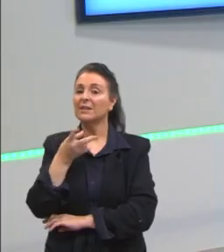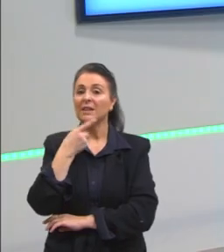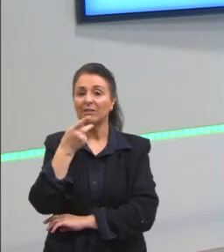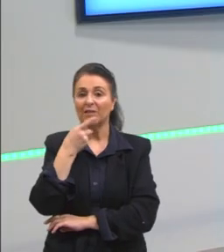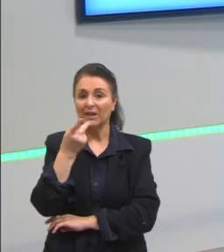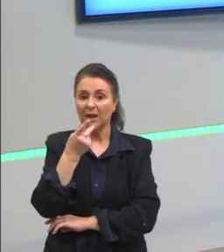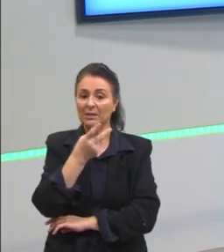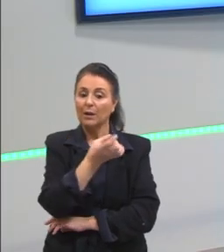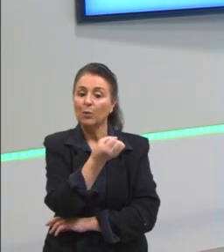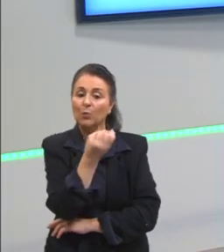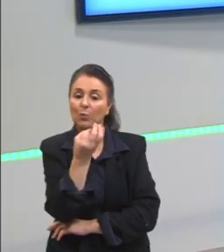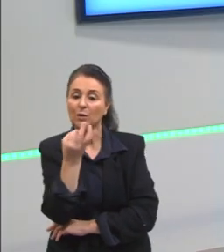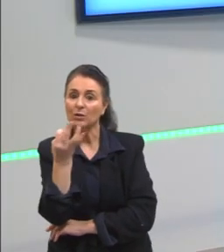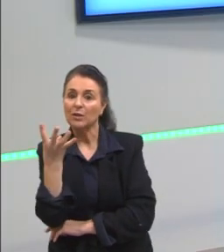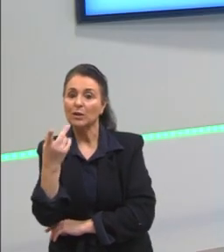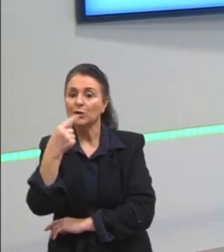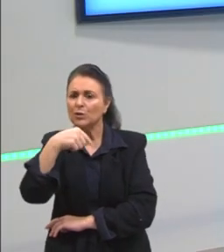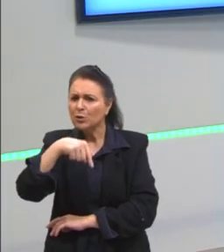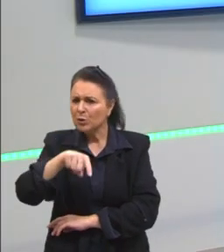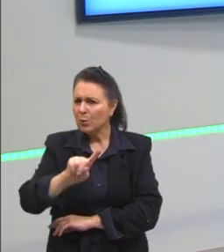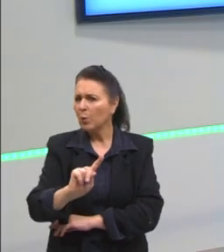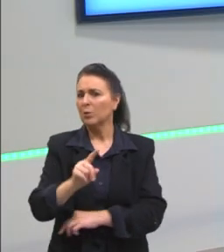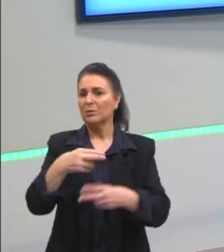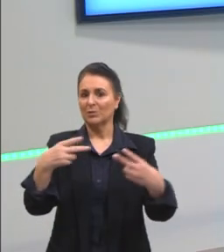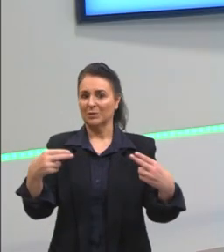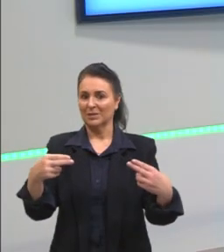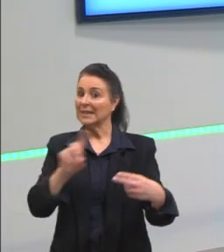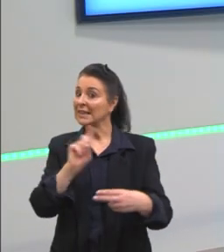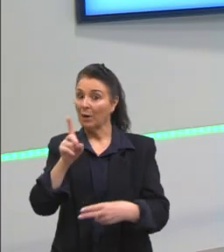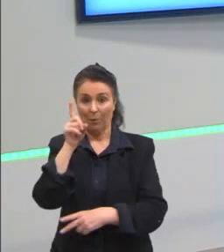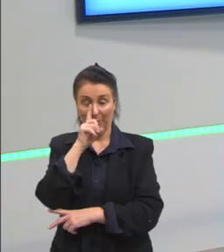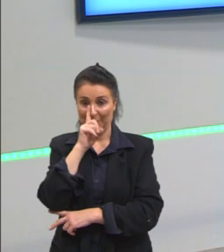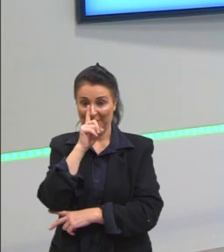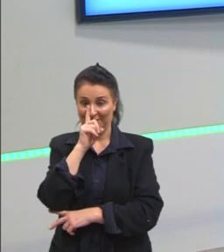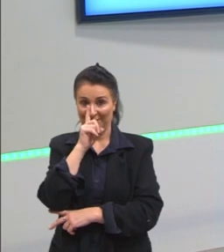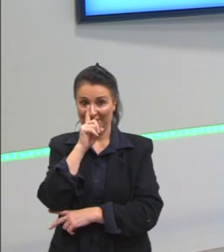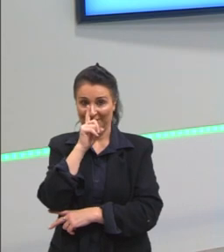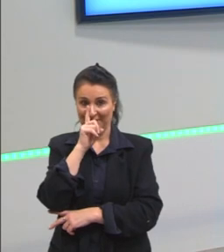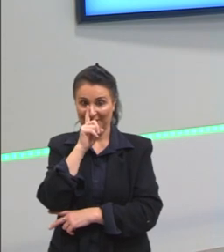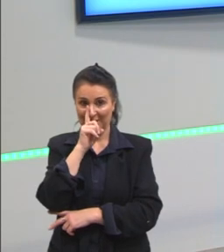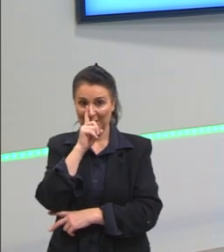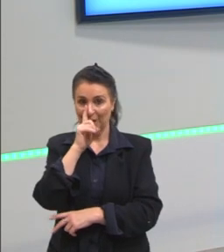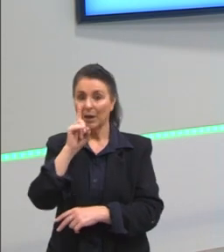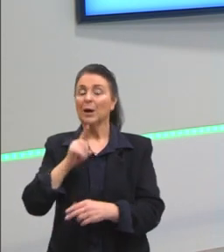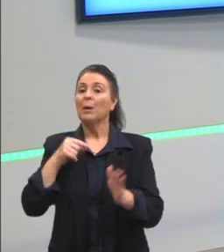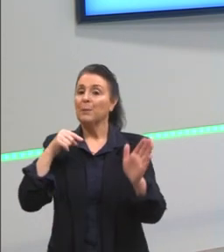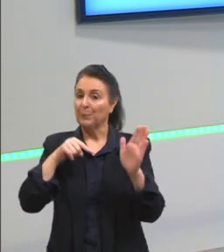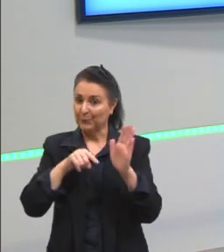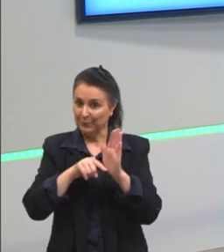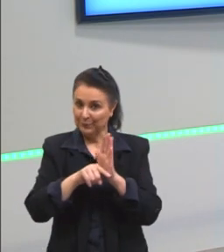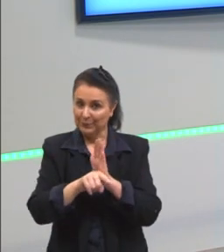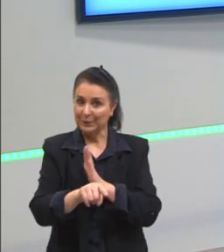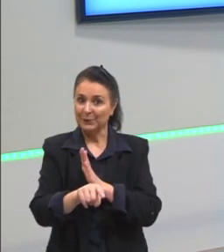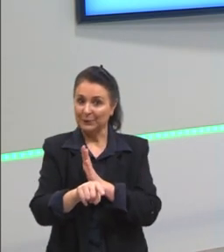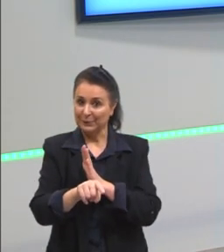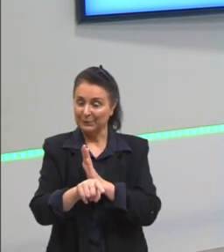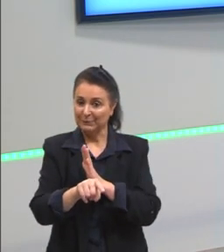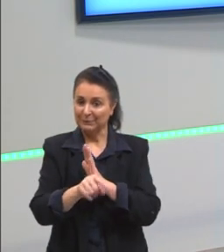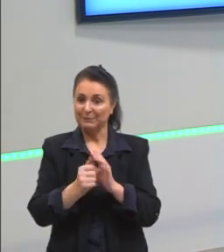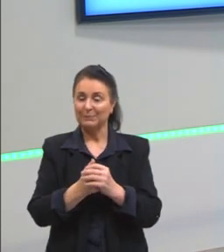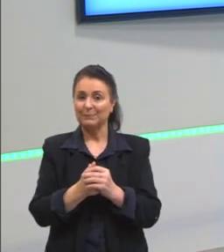outras coisas que não fosse a mãe. Uma última questãozinha aí para a gente fechar.